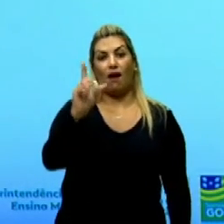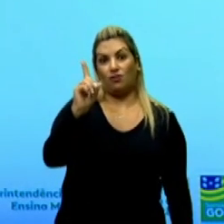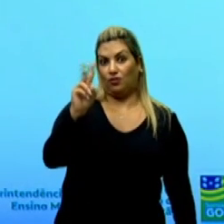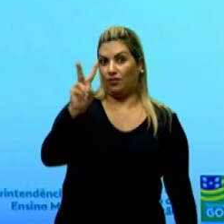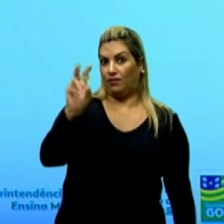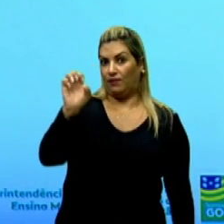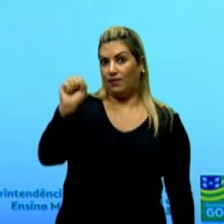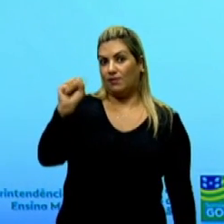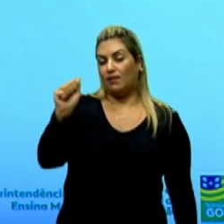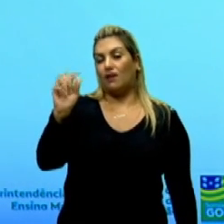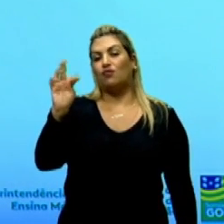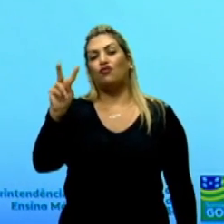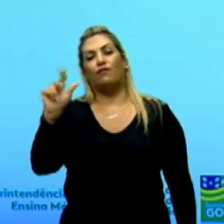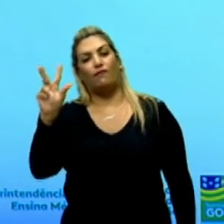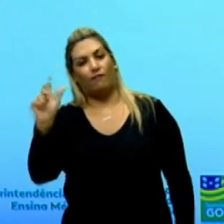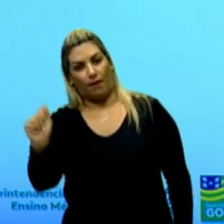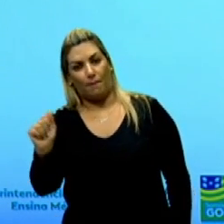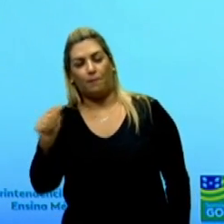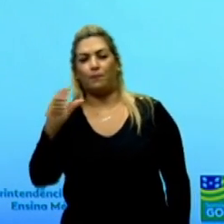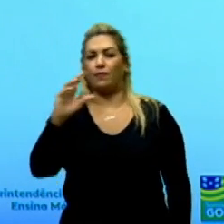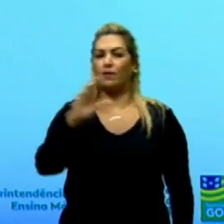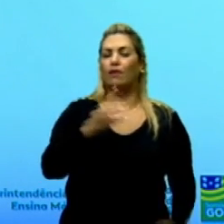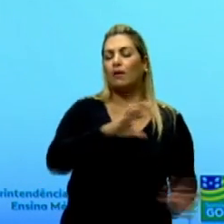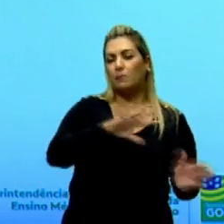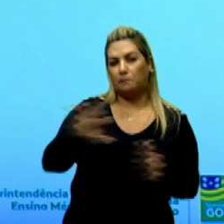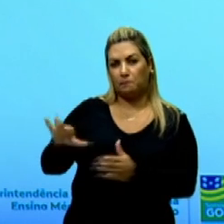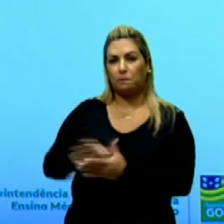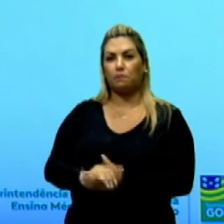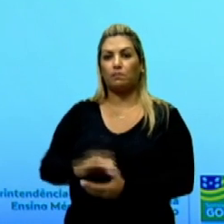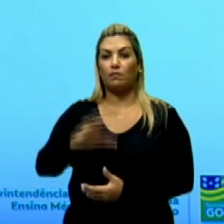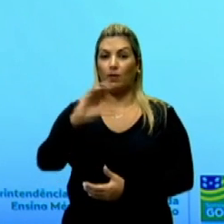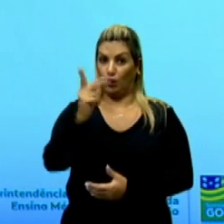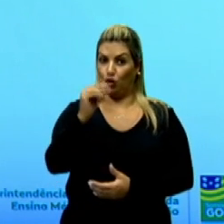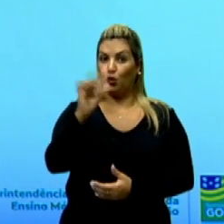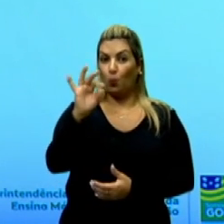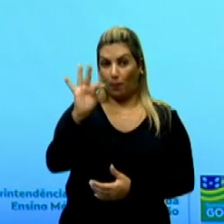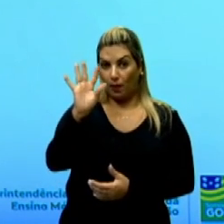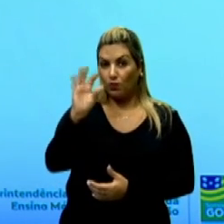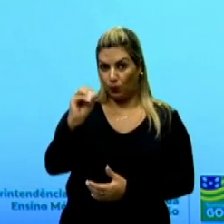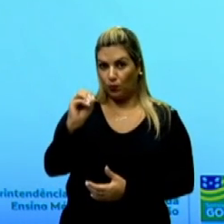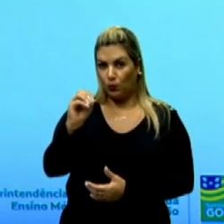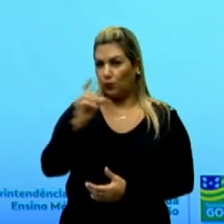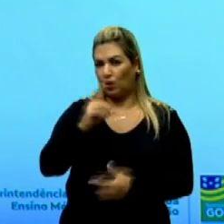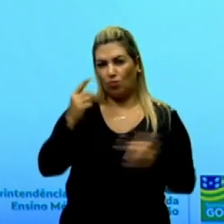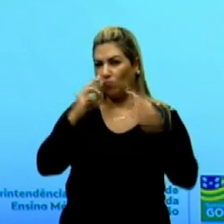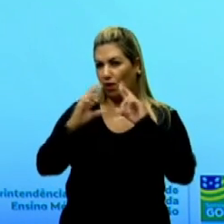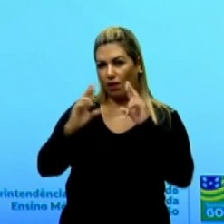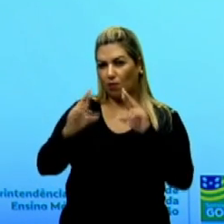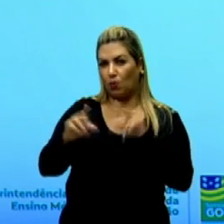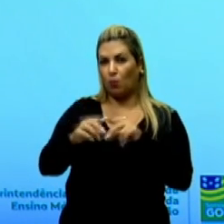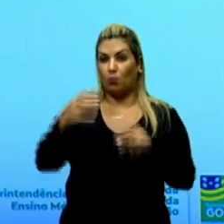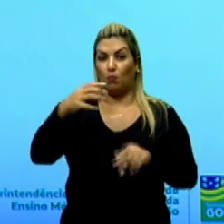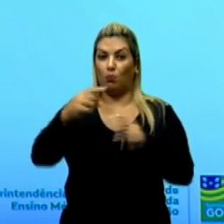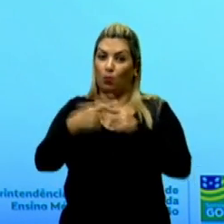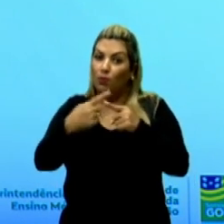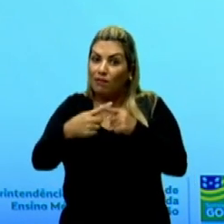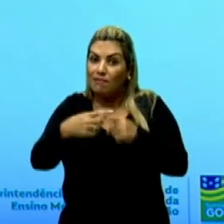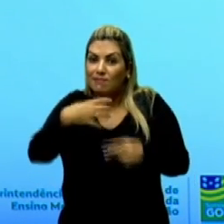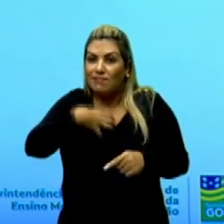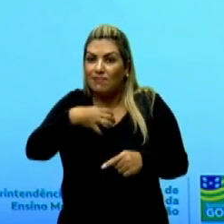frágil e faminto, não protestou, pois sentia-se frágil. Aqui nós temos uma conjunção